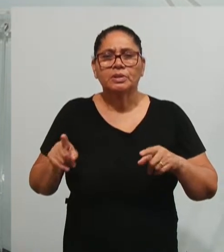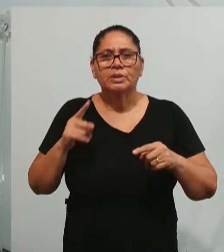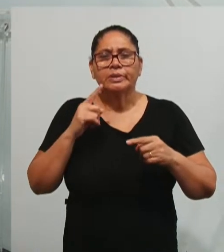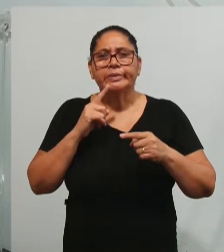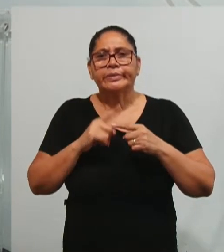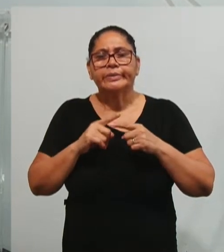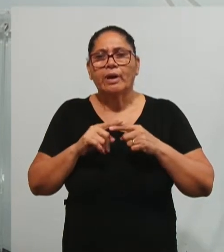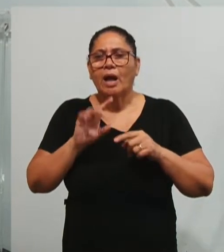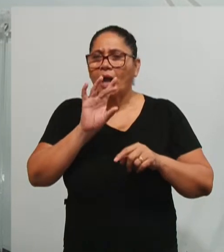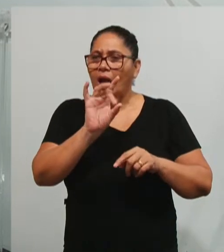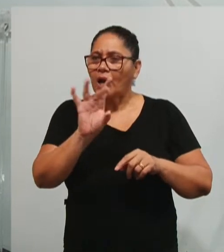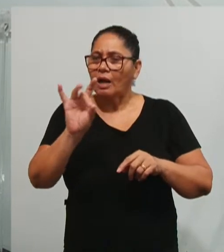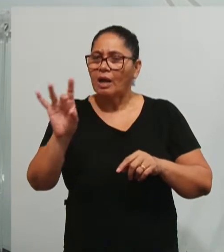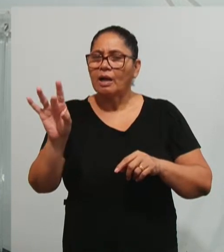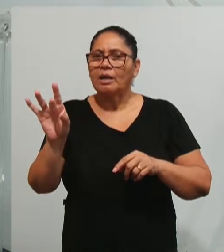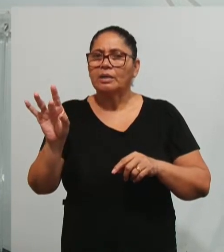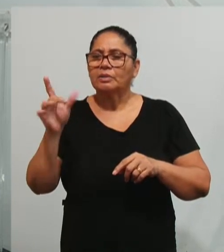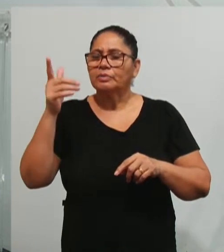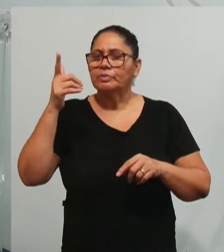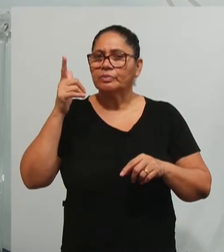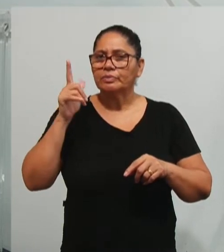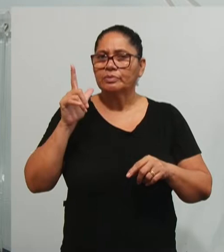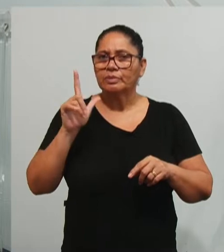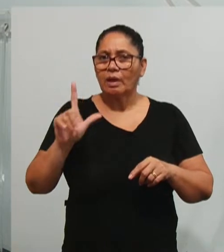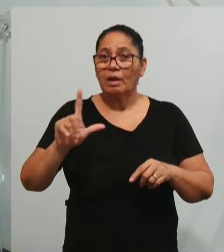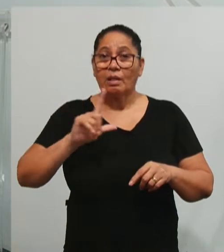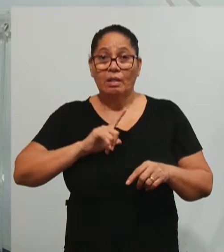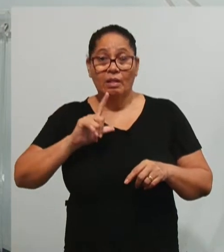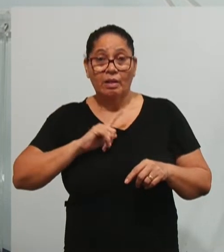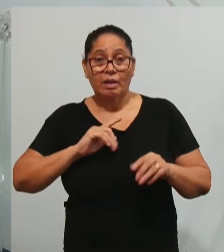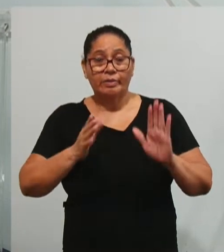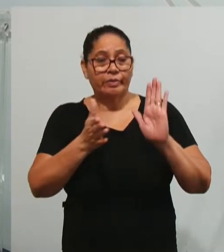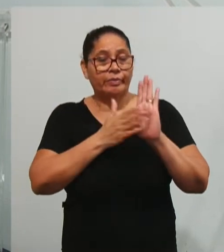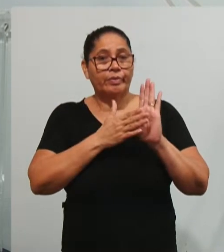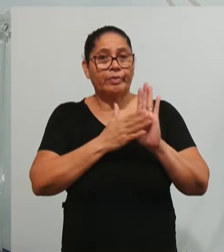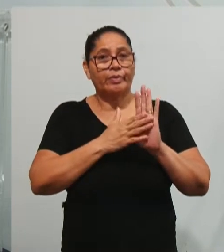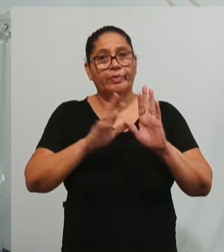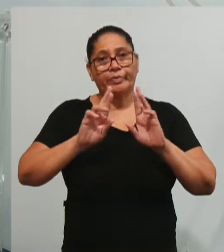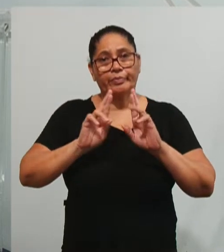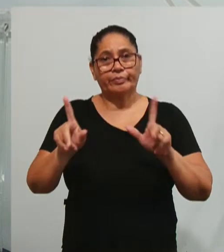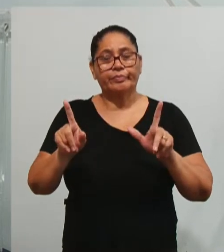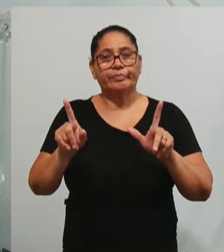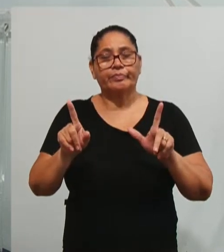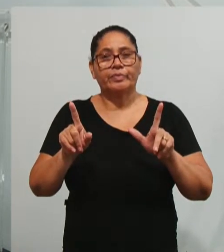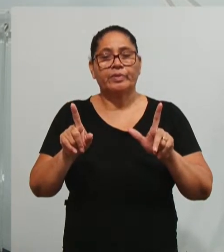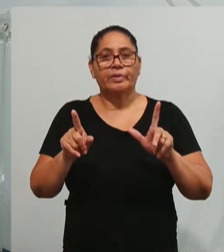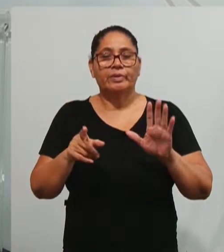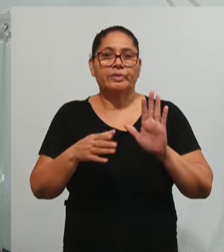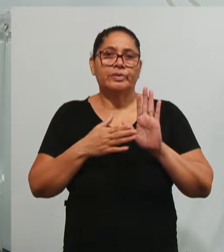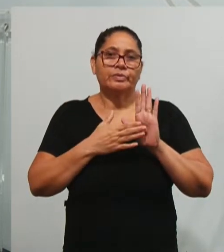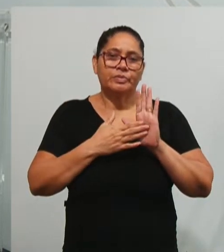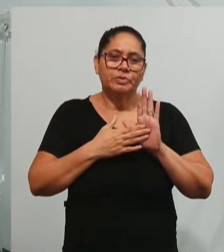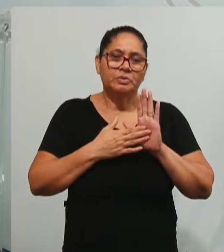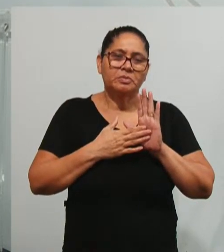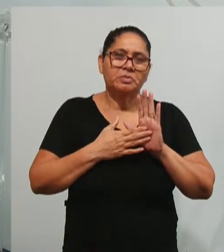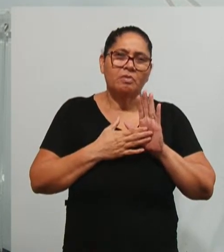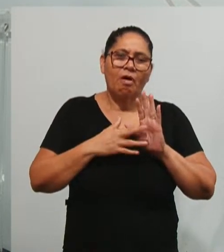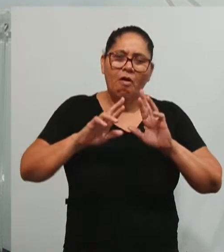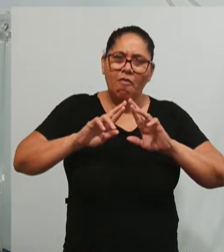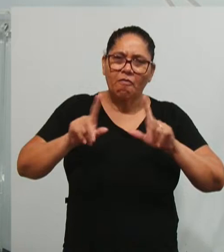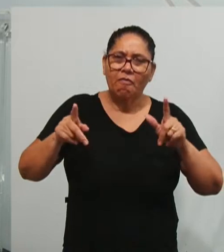cada um atinge, cada um tem seu propósito diferenciado. Então, isso trouxe sérias críticas